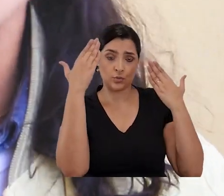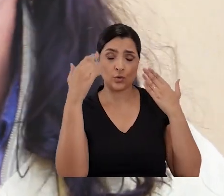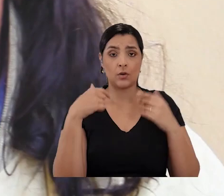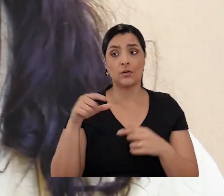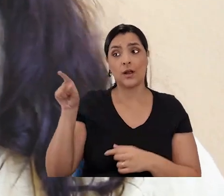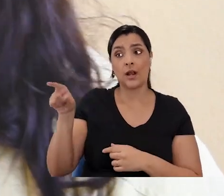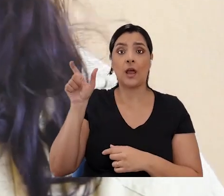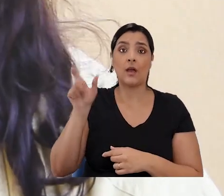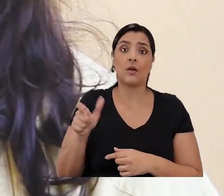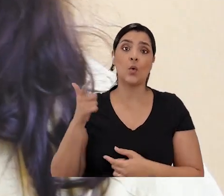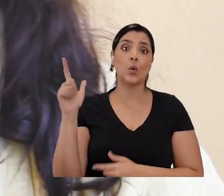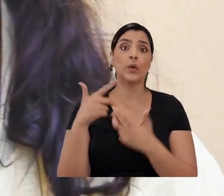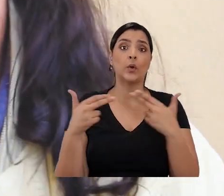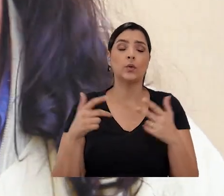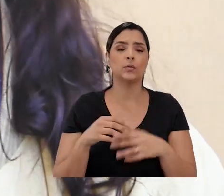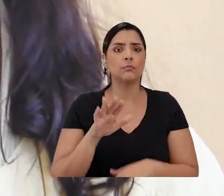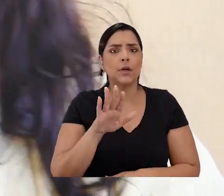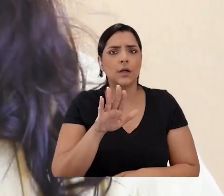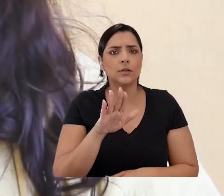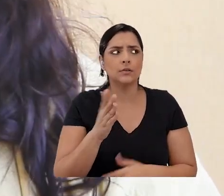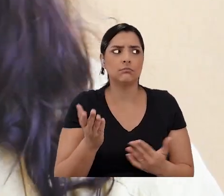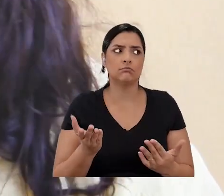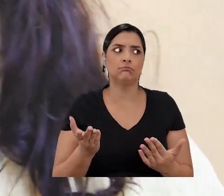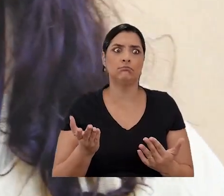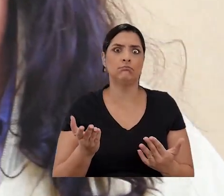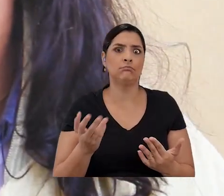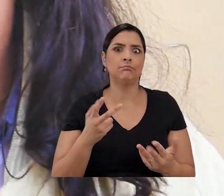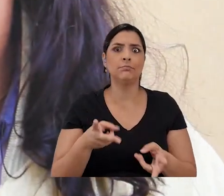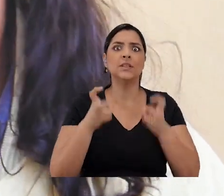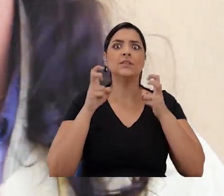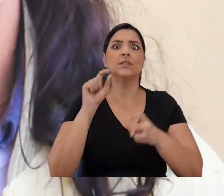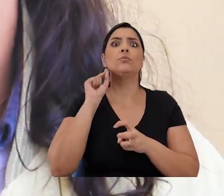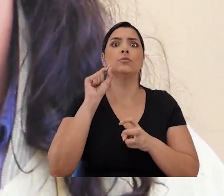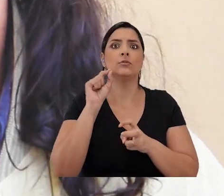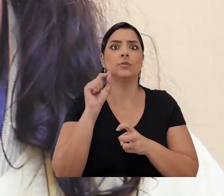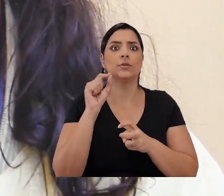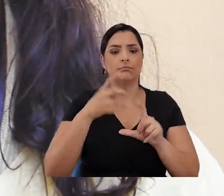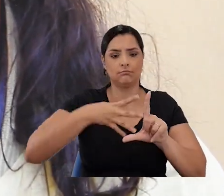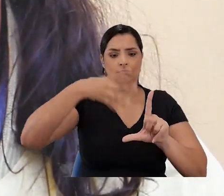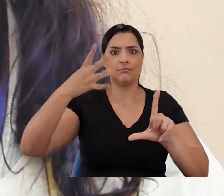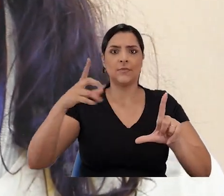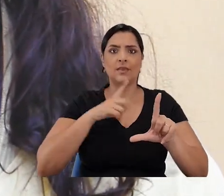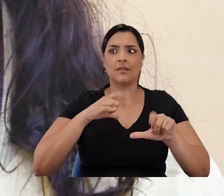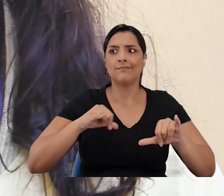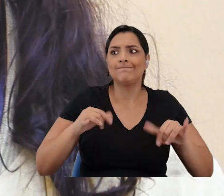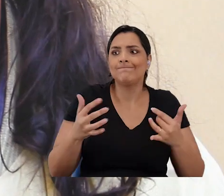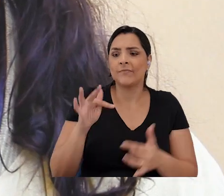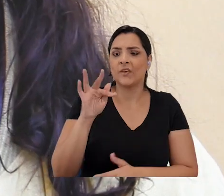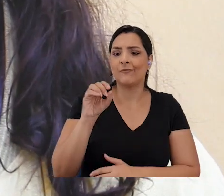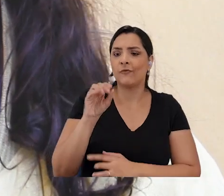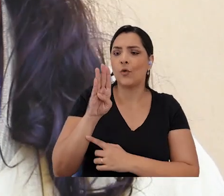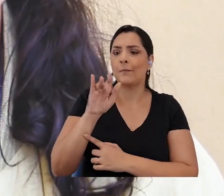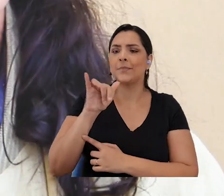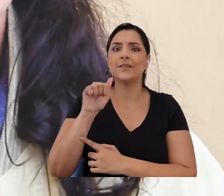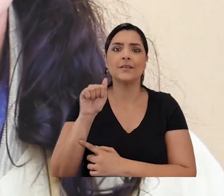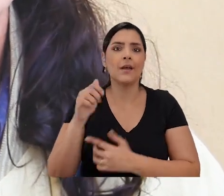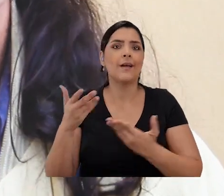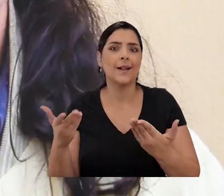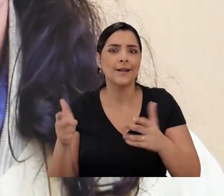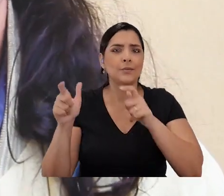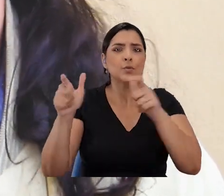eu sou psicólogo e aqui eu sou fulano. E enquanto fulano se depara com uma situação de LGBTfobia, por exemplo,